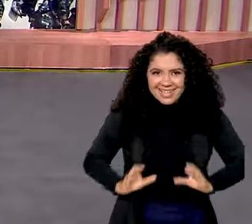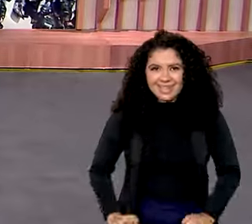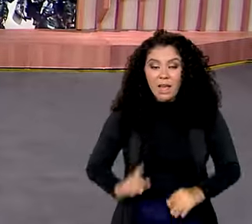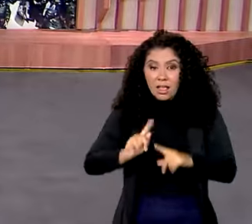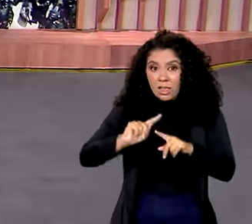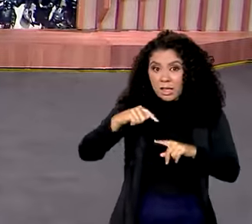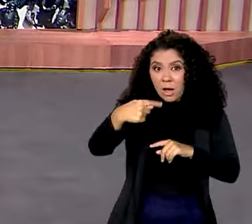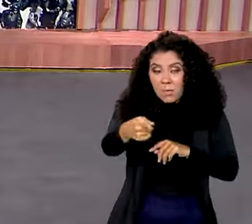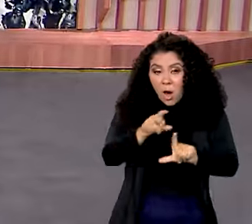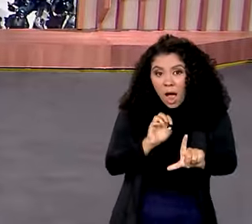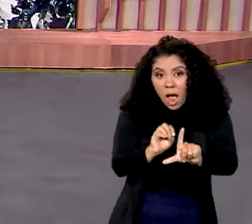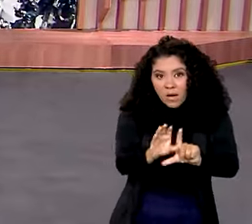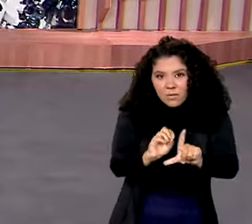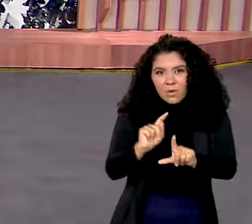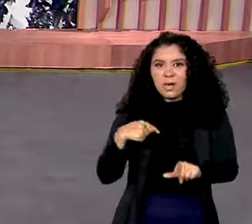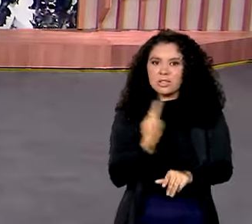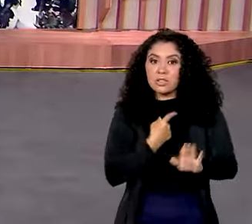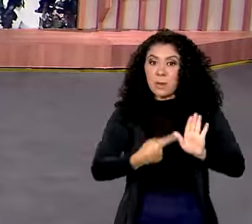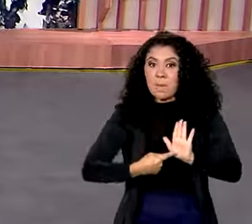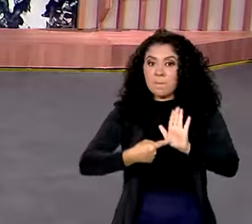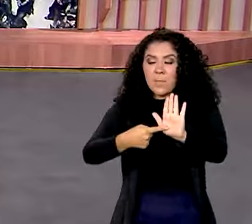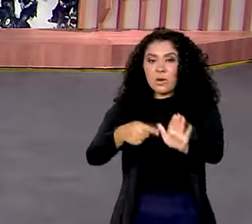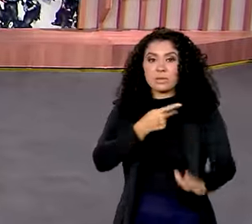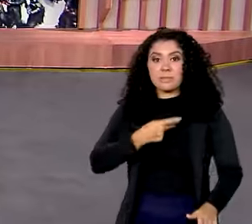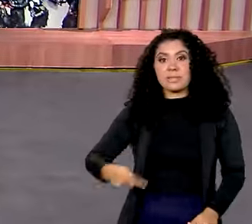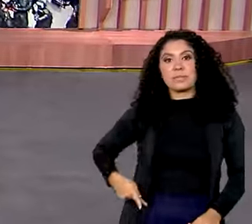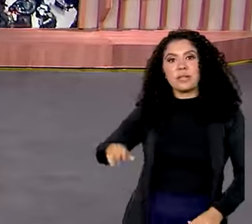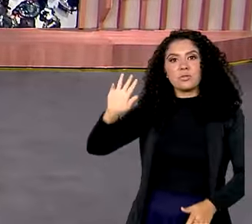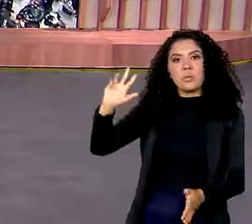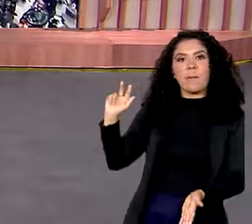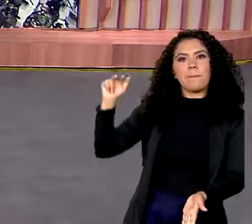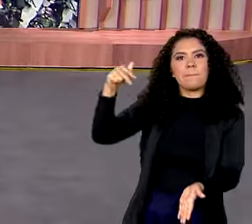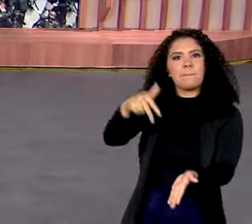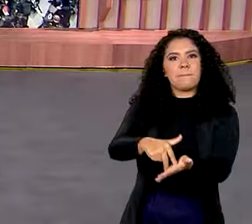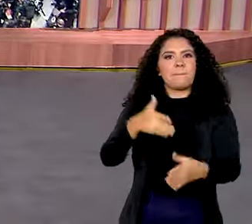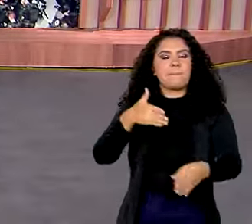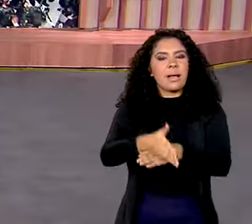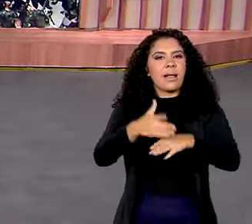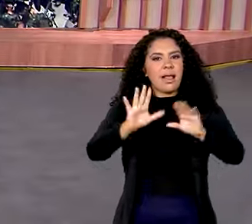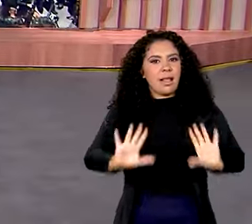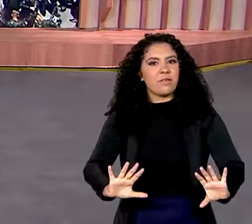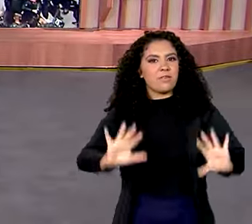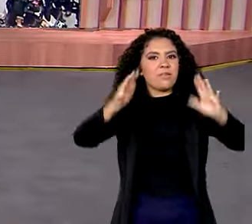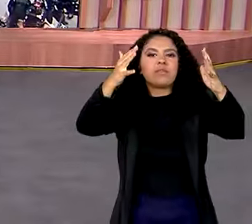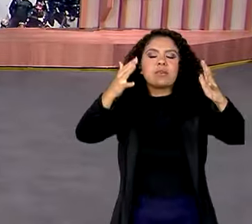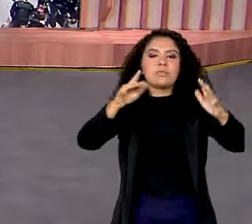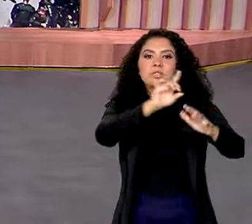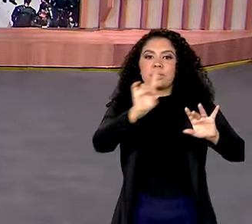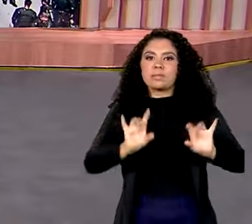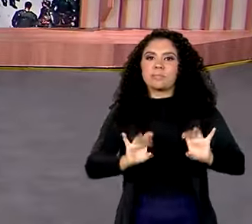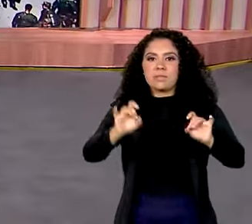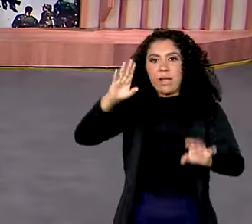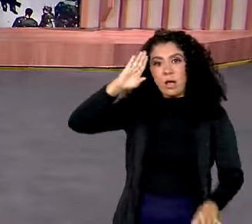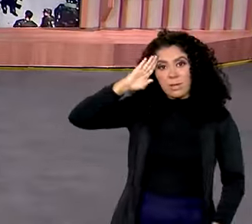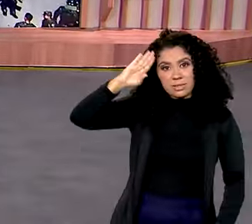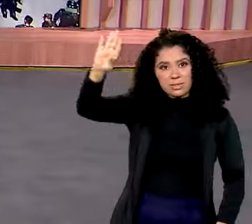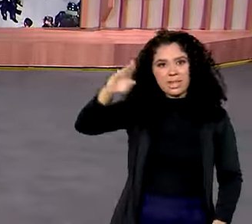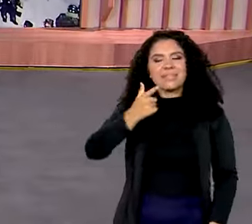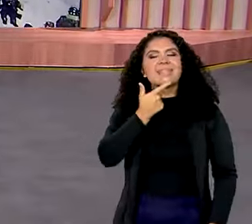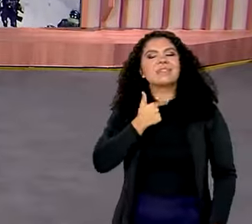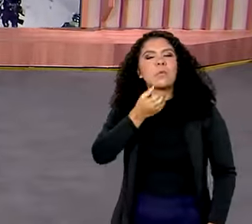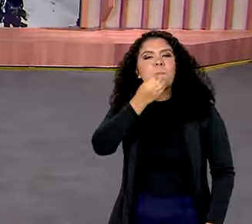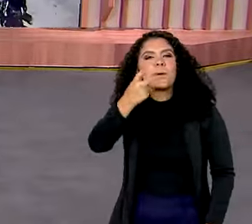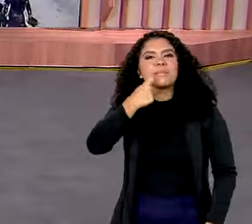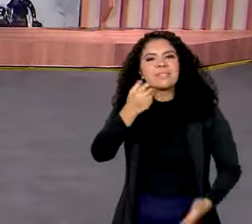pouquinho, ao vivo, a gente mostra para você a participação do presidente Lula na cerimônia em comemoração ao Dia do Exército. Uma ótima